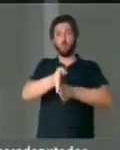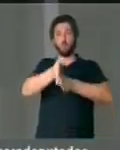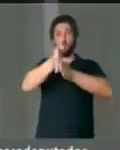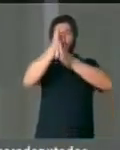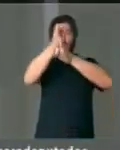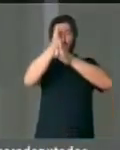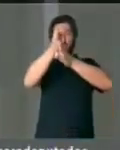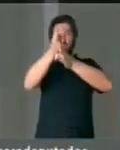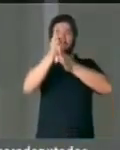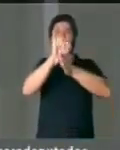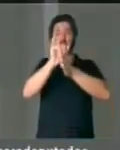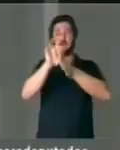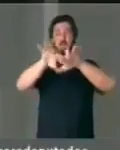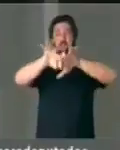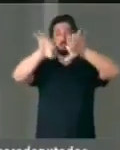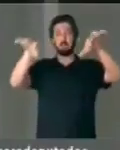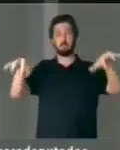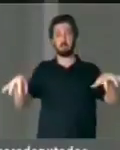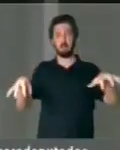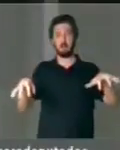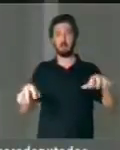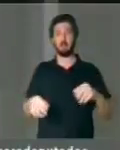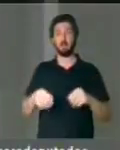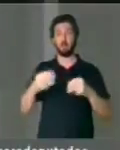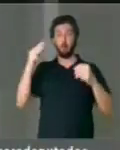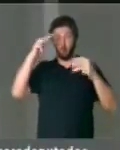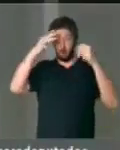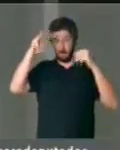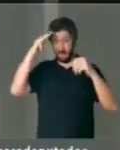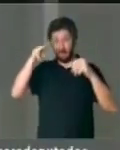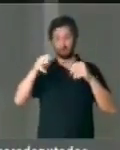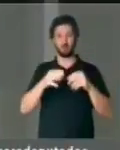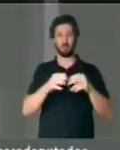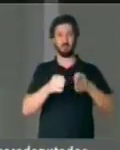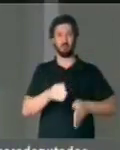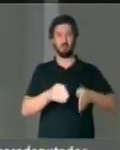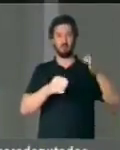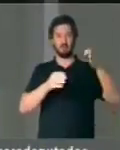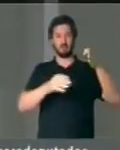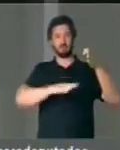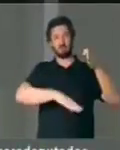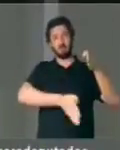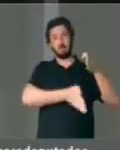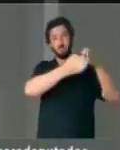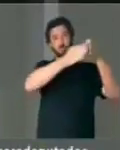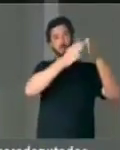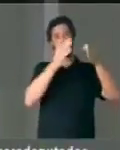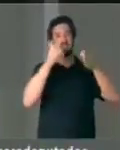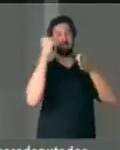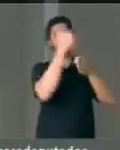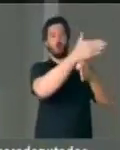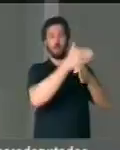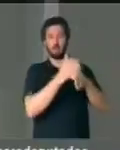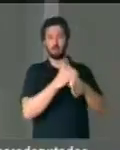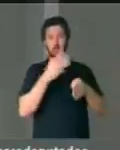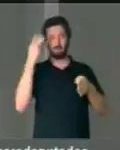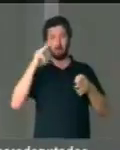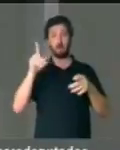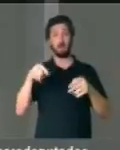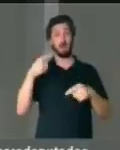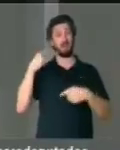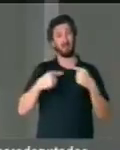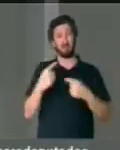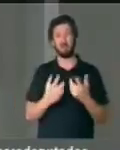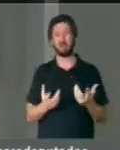construir na fronteira com o México ou complementar, significa uma